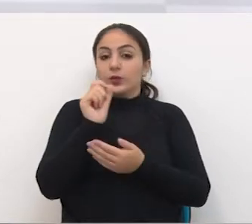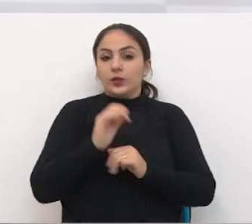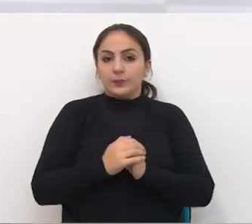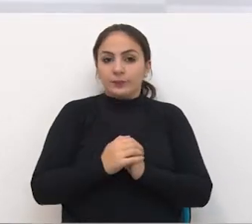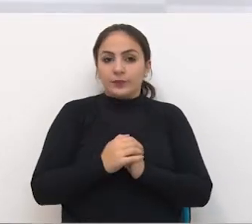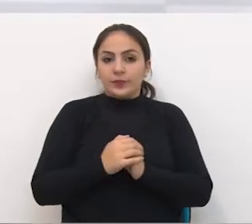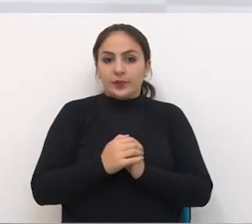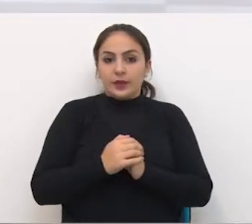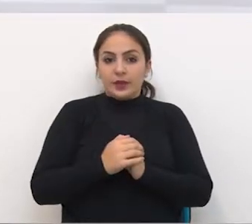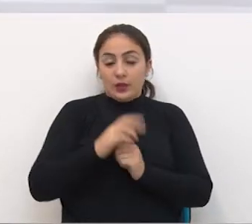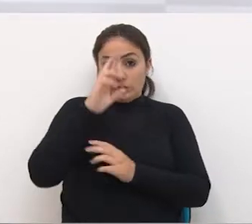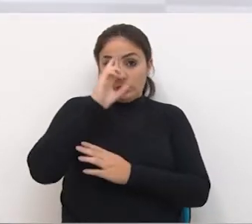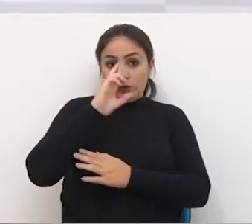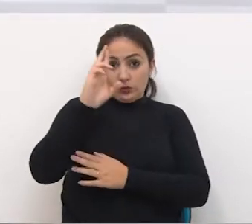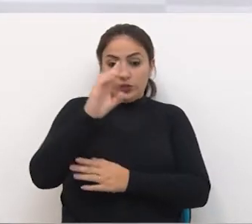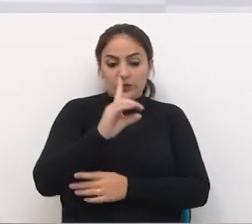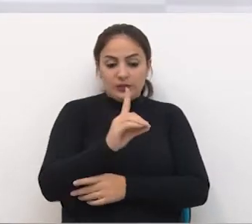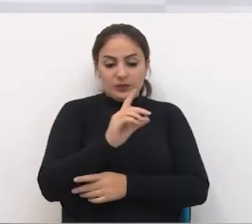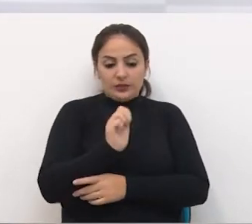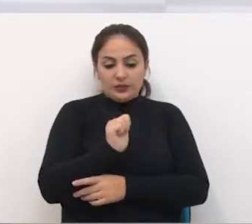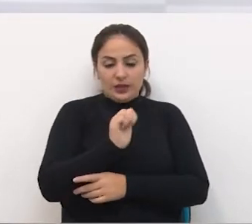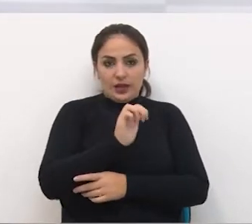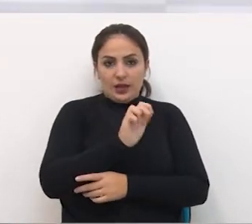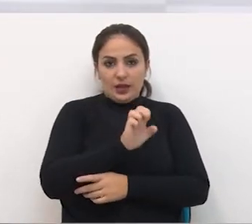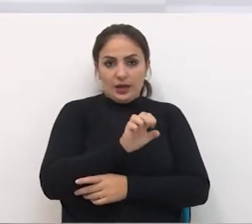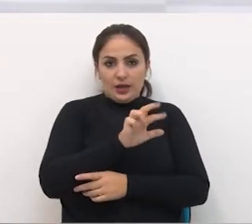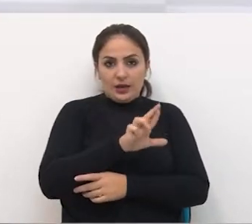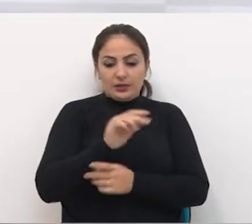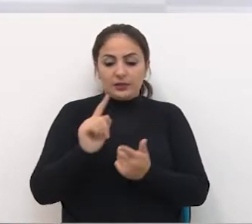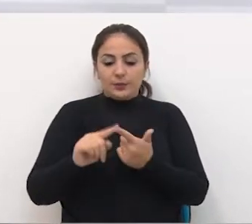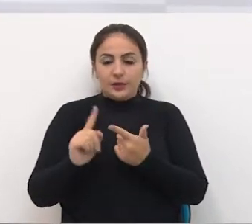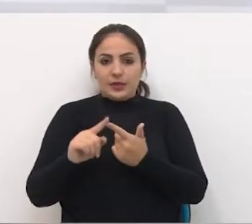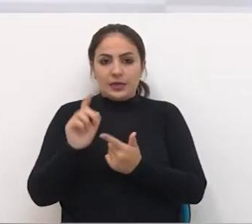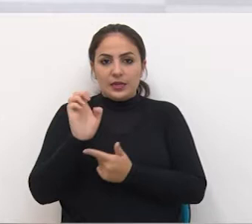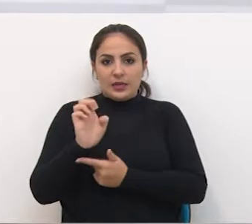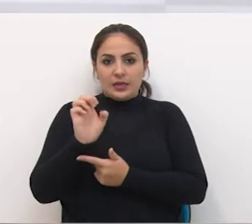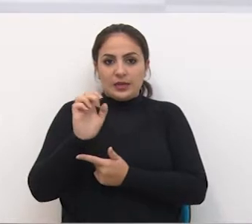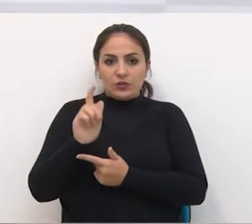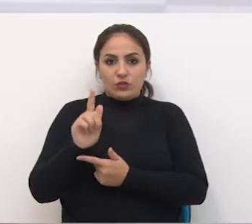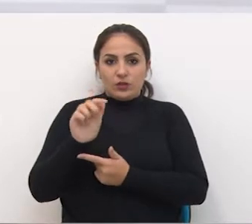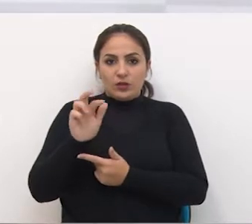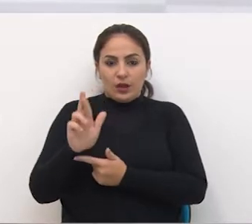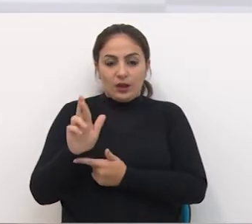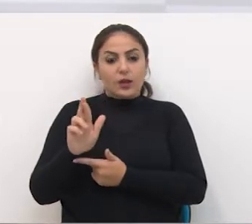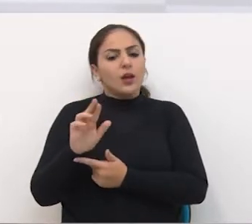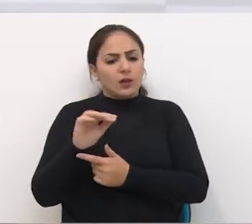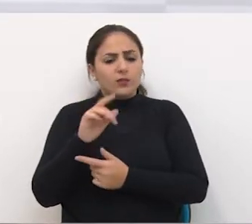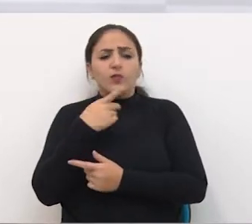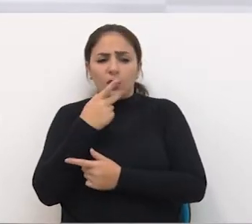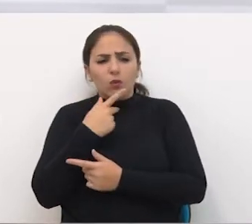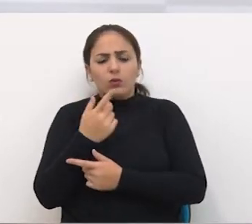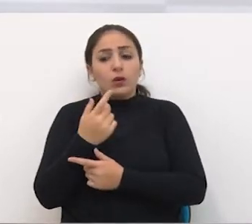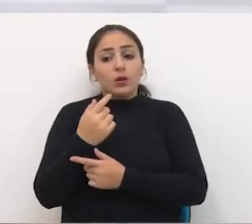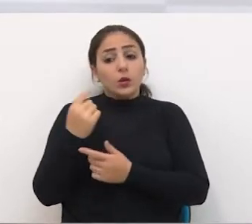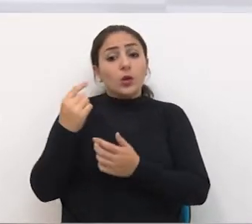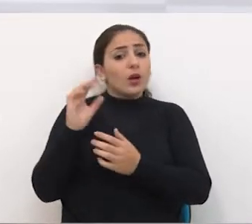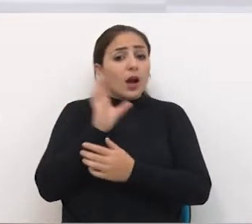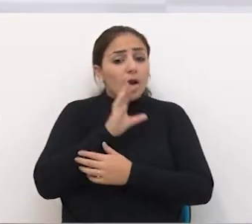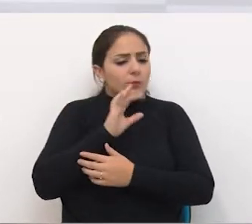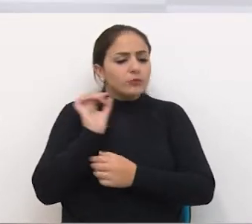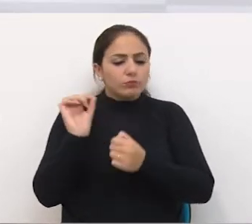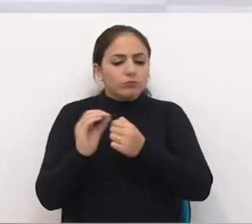Do diretor Do Dair E do diretor Da EGR De que Logo seria feita A sinalização